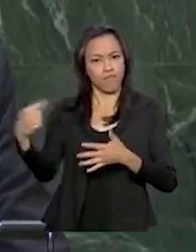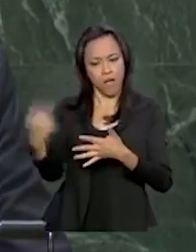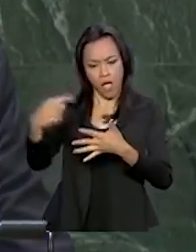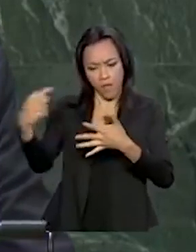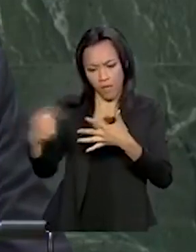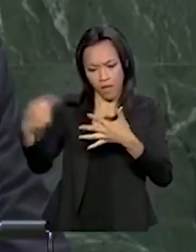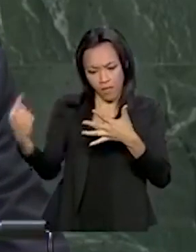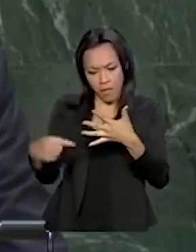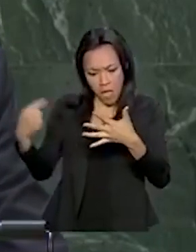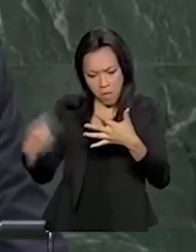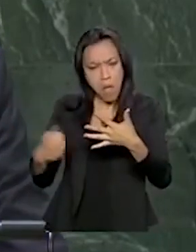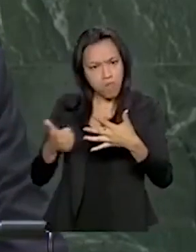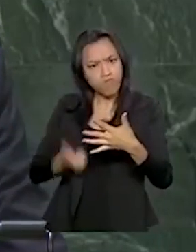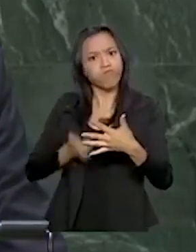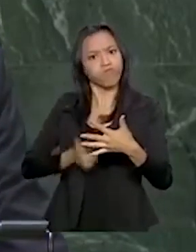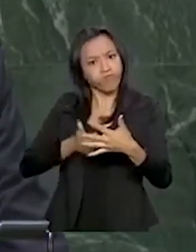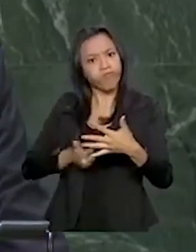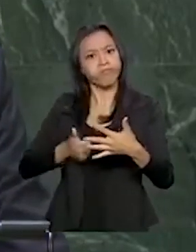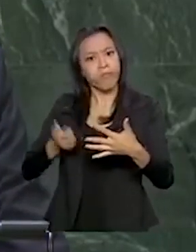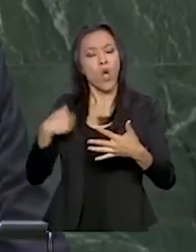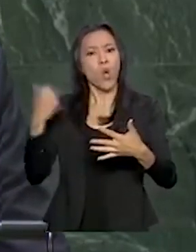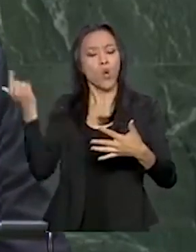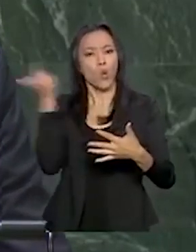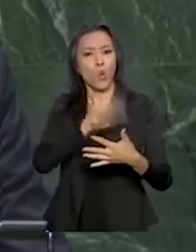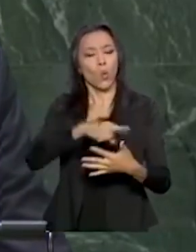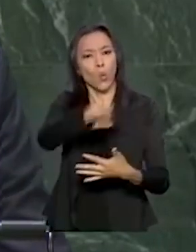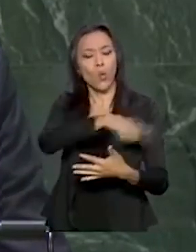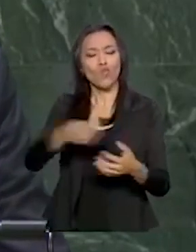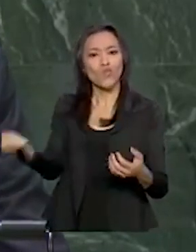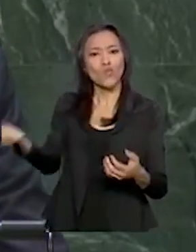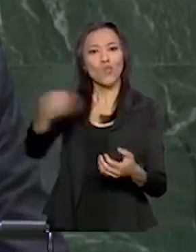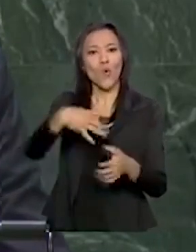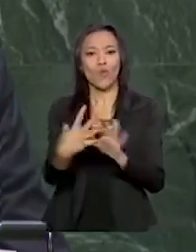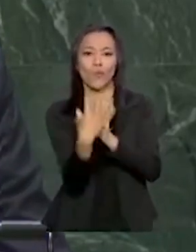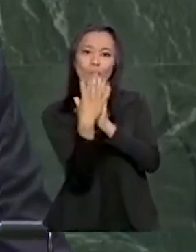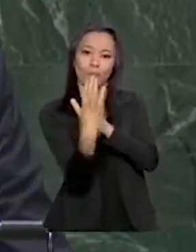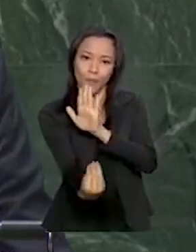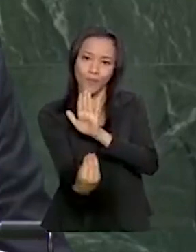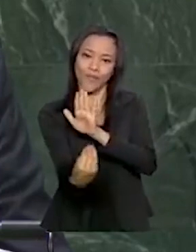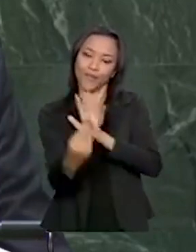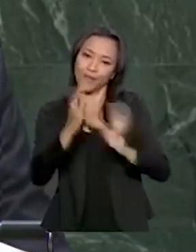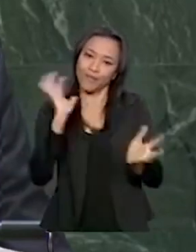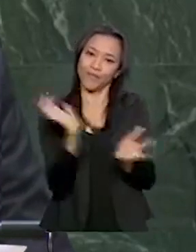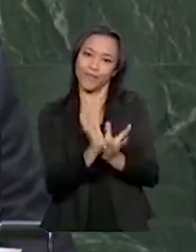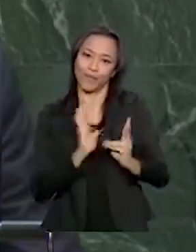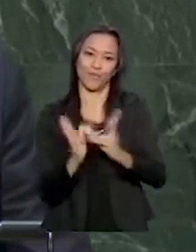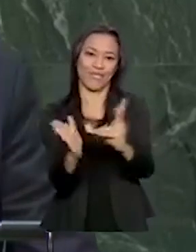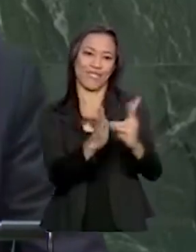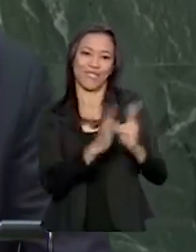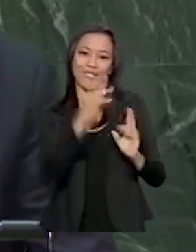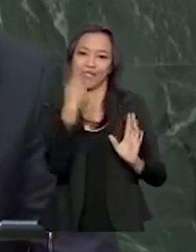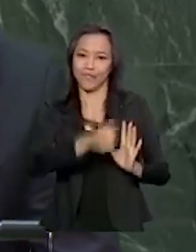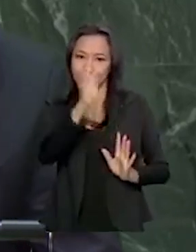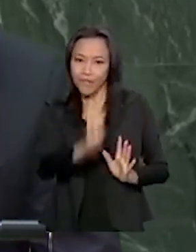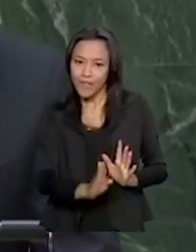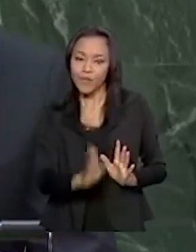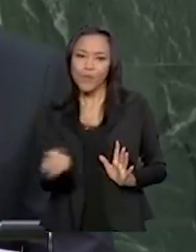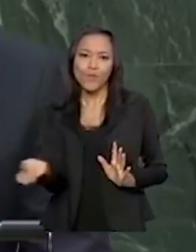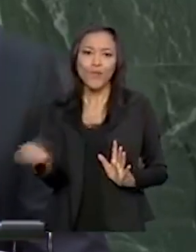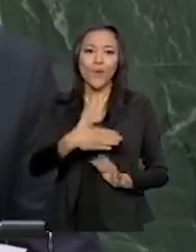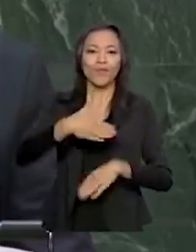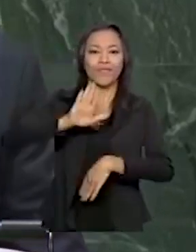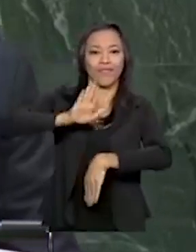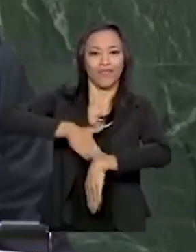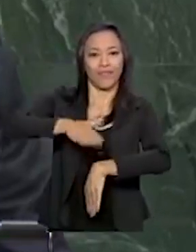vier nesse sentido, poderemos vislumbrar um novo modelo para a questão indígena brasileira. Um novo